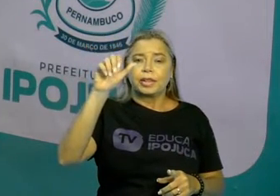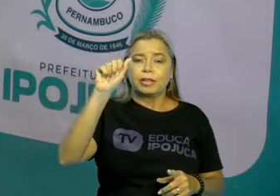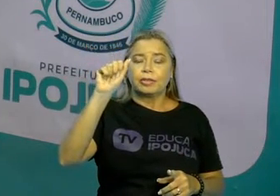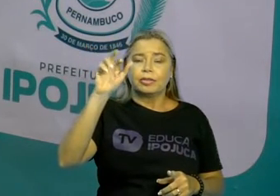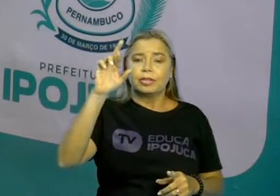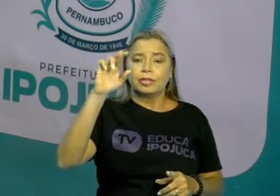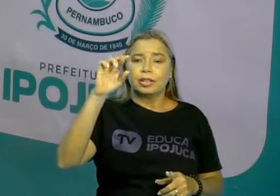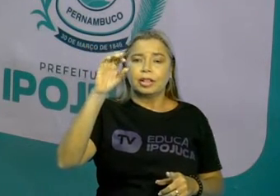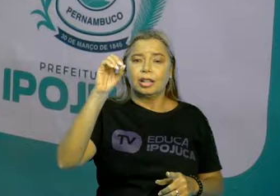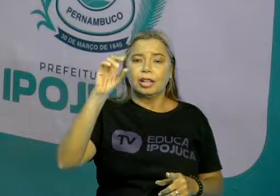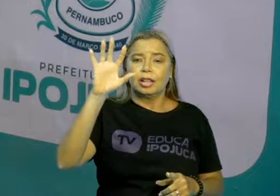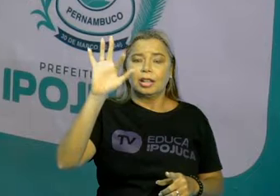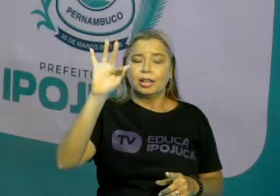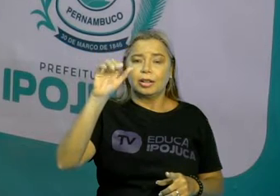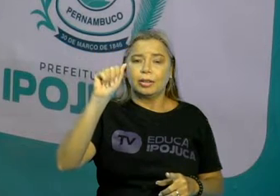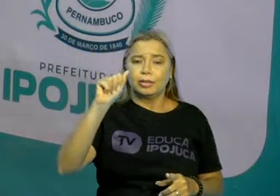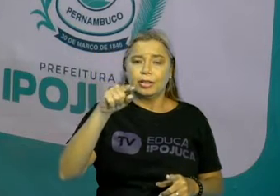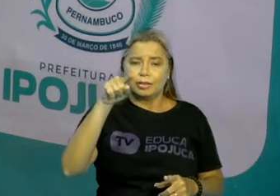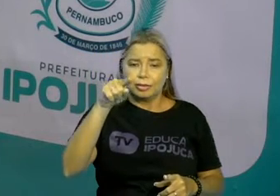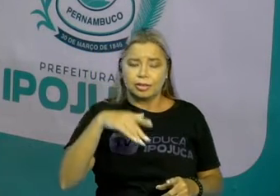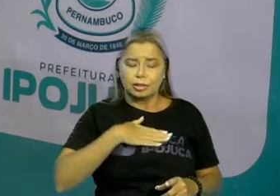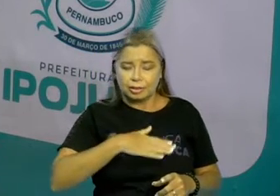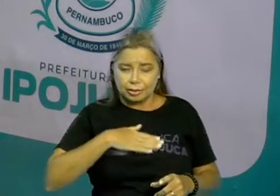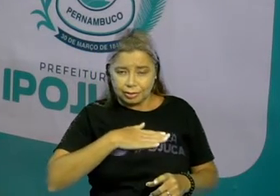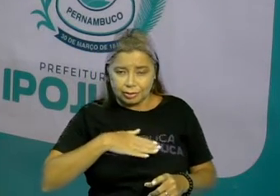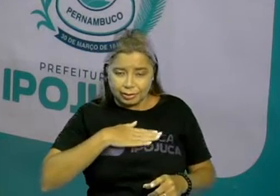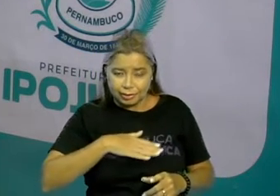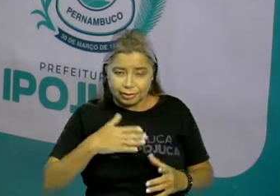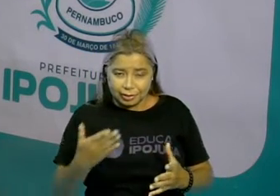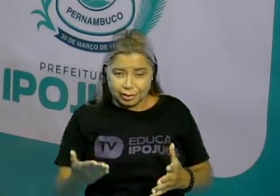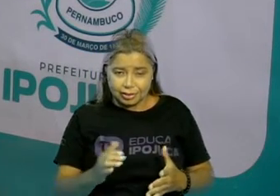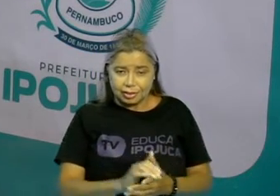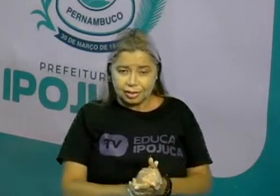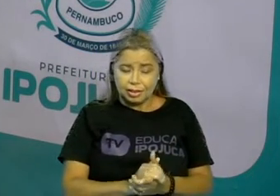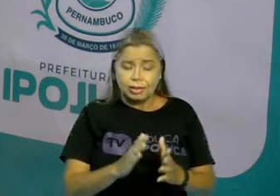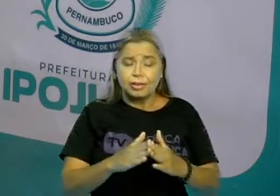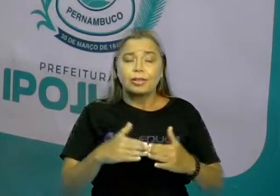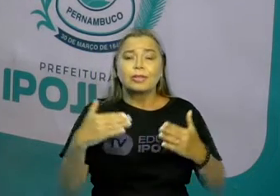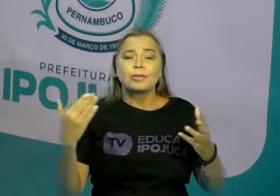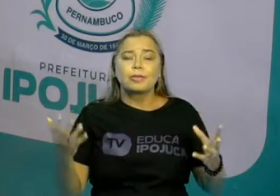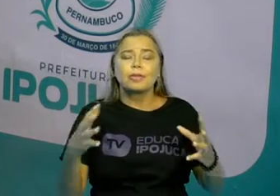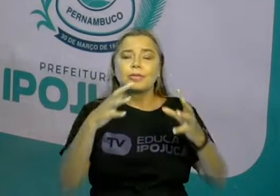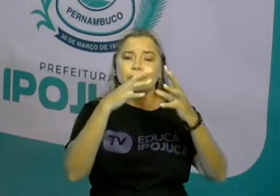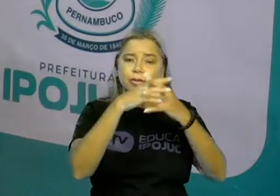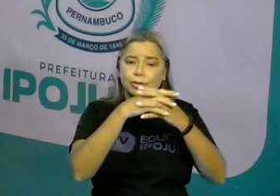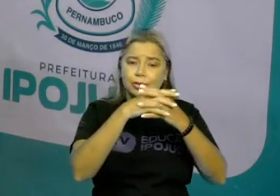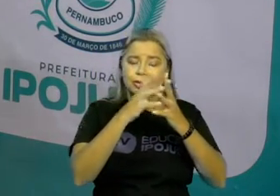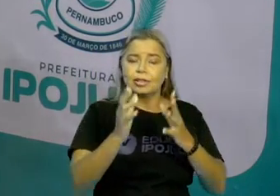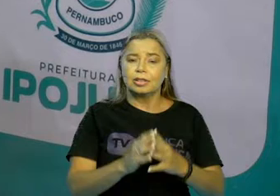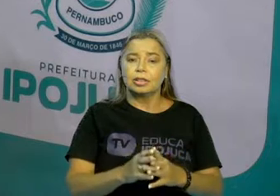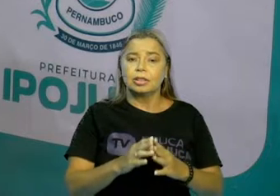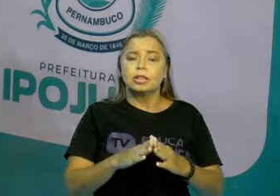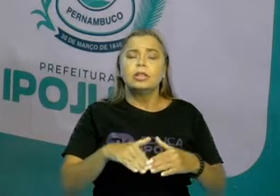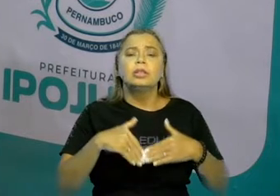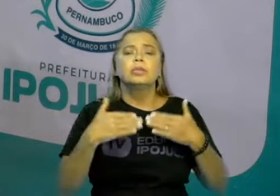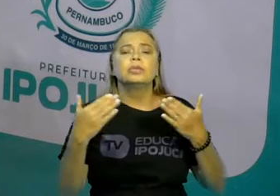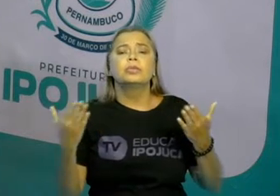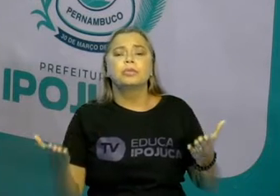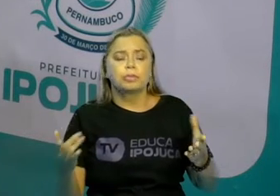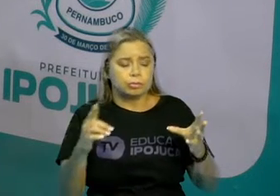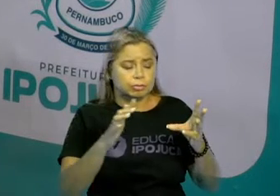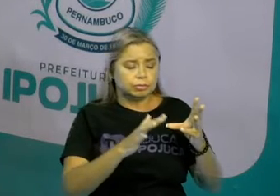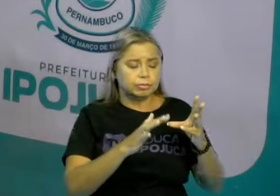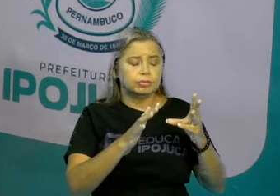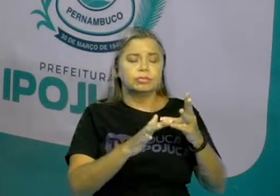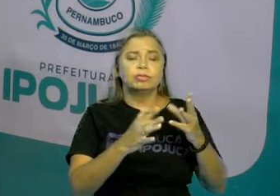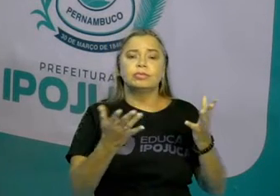Quem não gosta, né? Portanto, quais são as consoantes da palavra farofa e quais são as